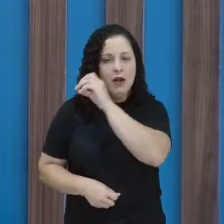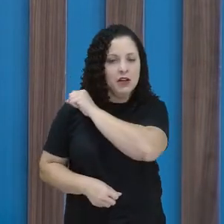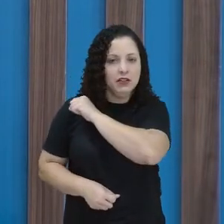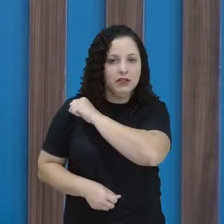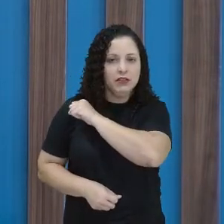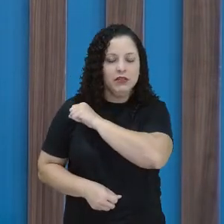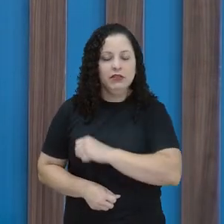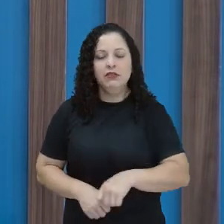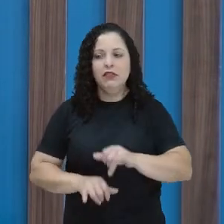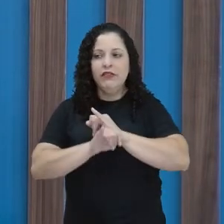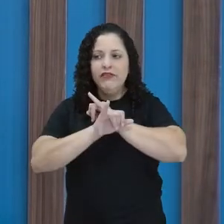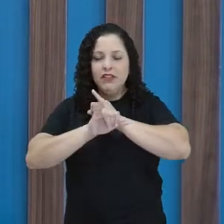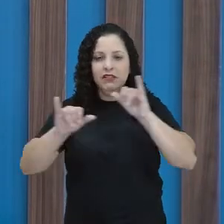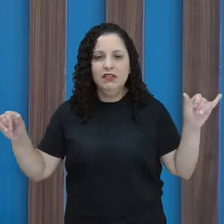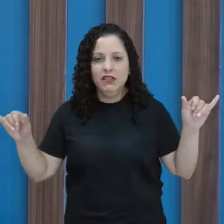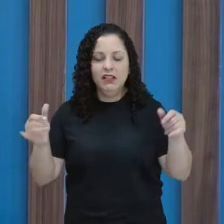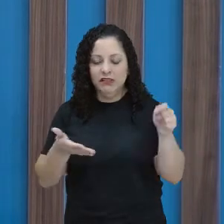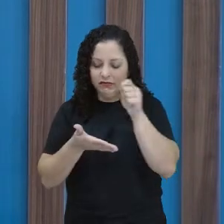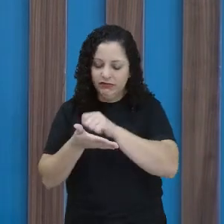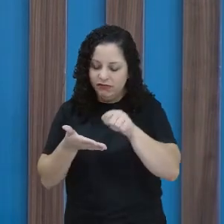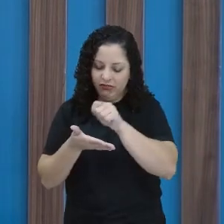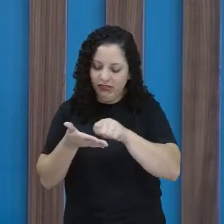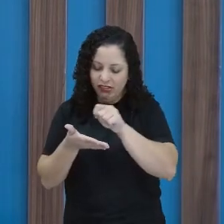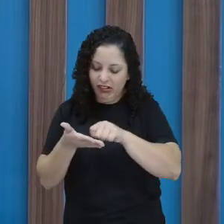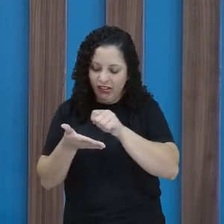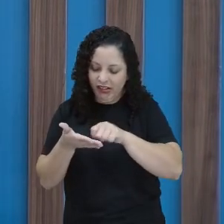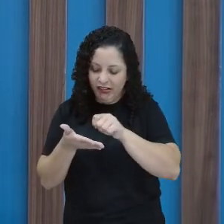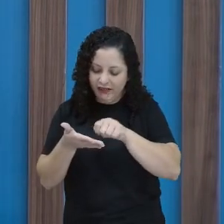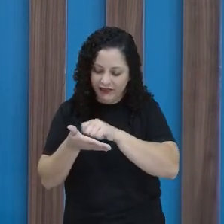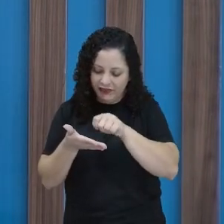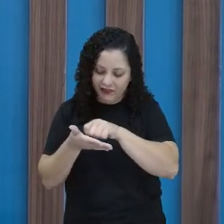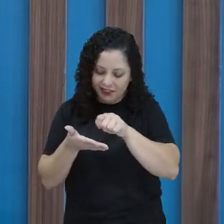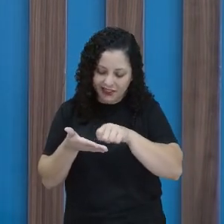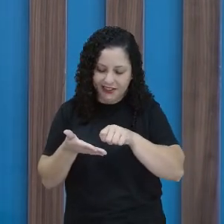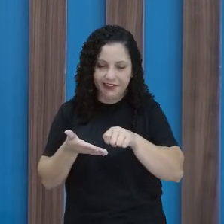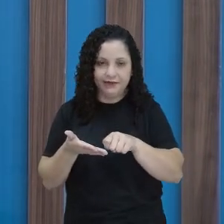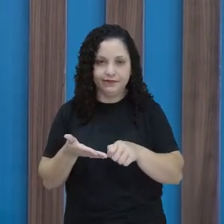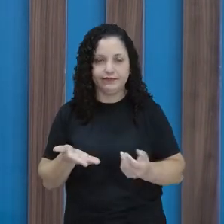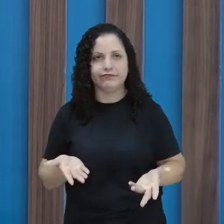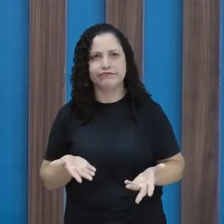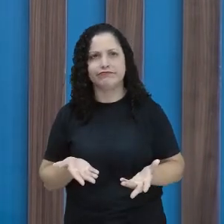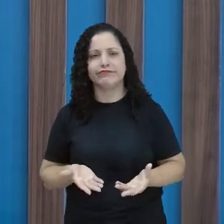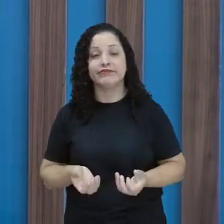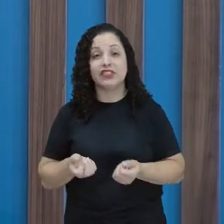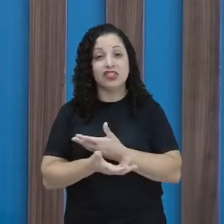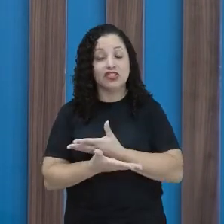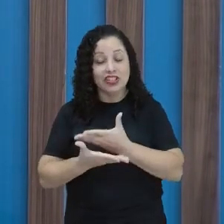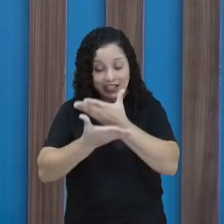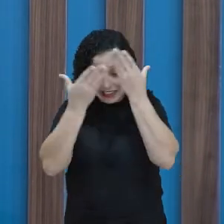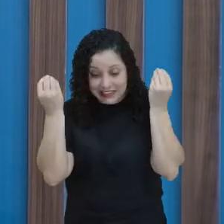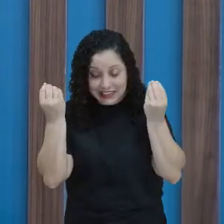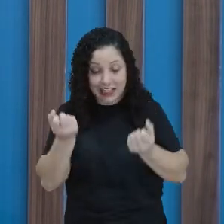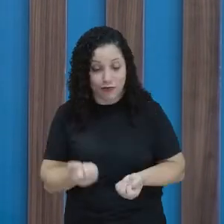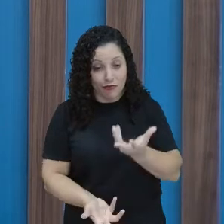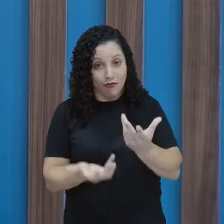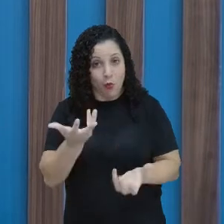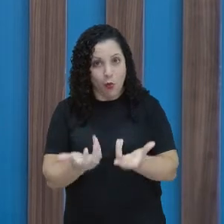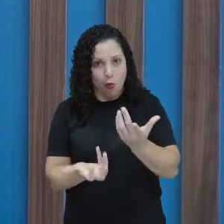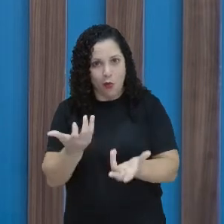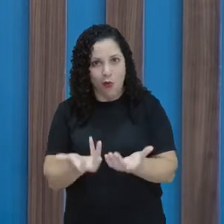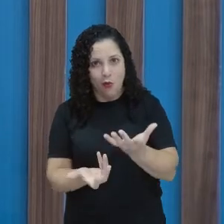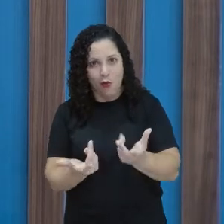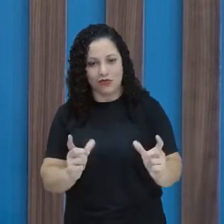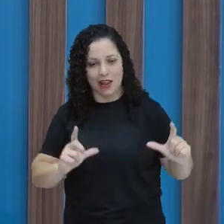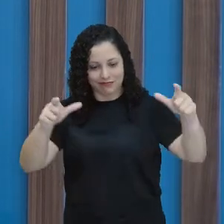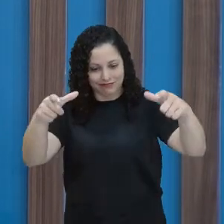de avisar. A gente escreve ali um bilhete que está saindo ou que deixou alguma coisa no forno ou para um aviso,